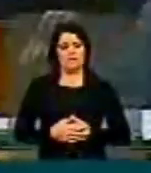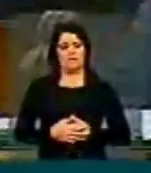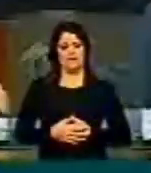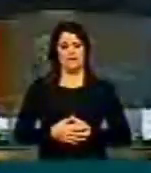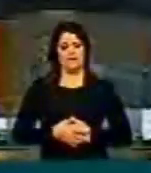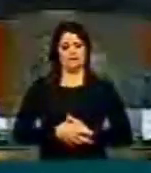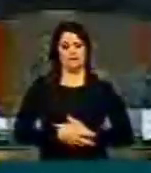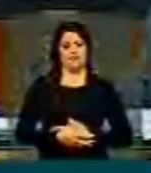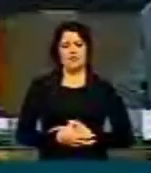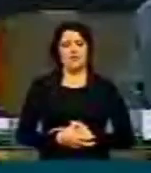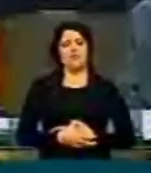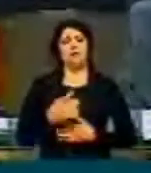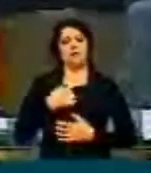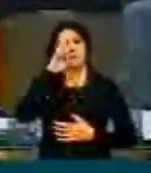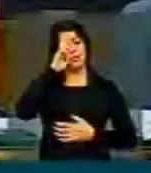está havendo um problema técnico.